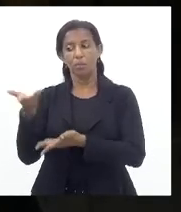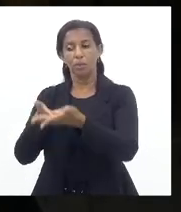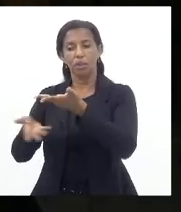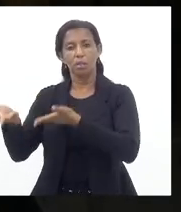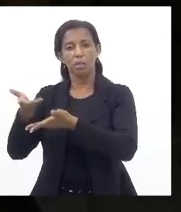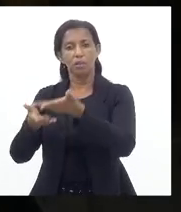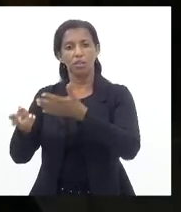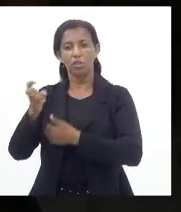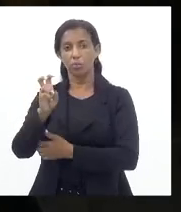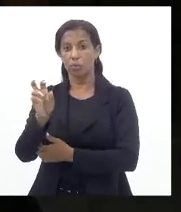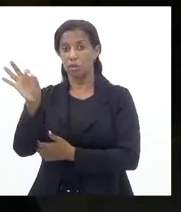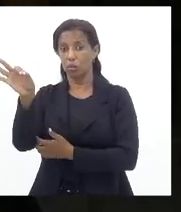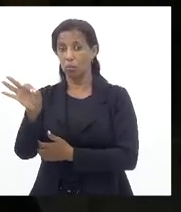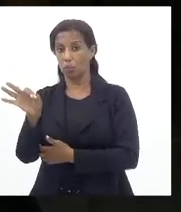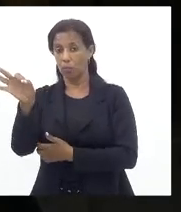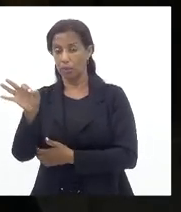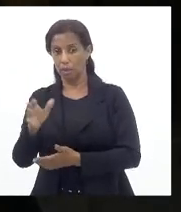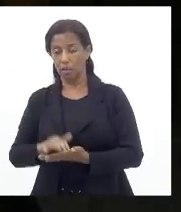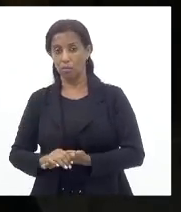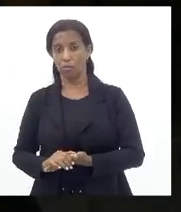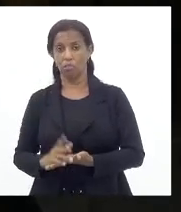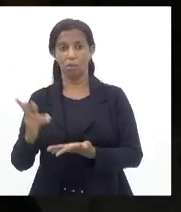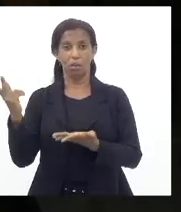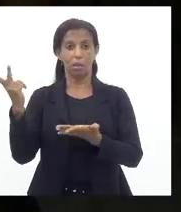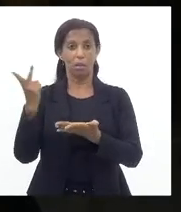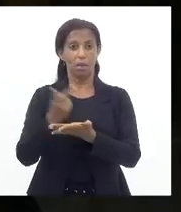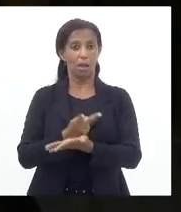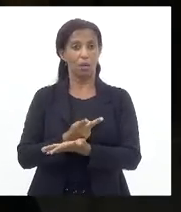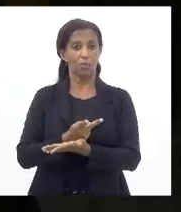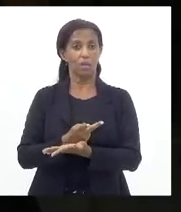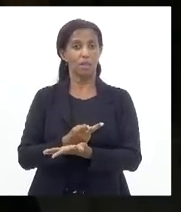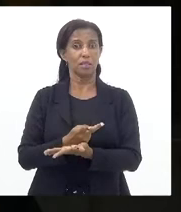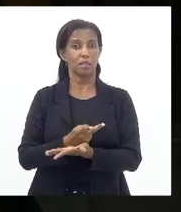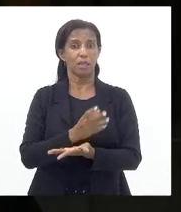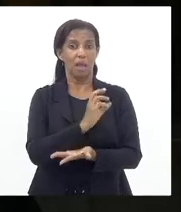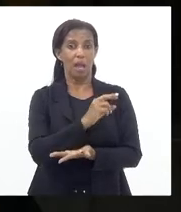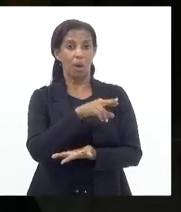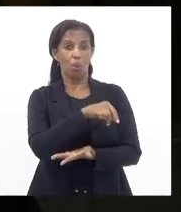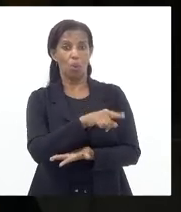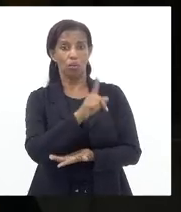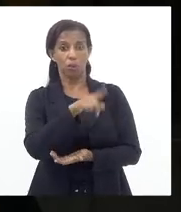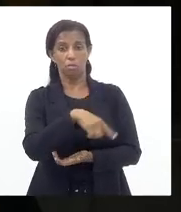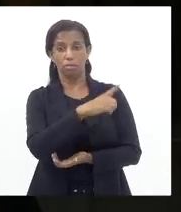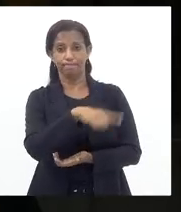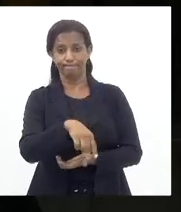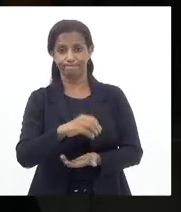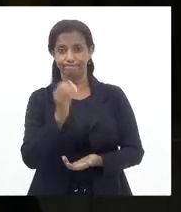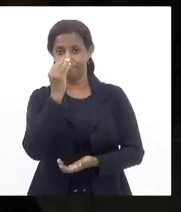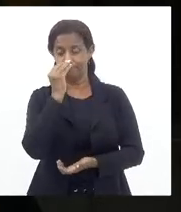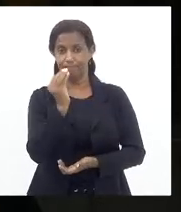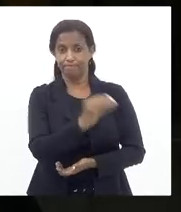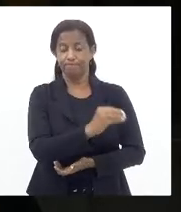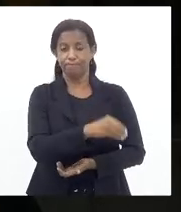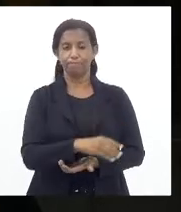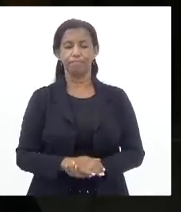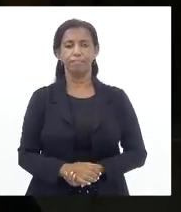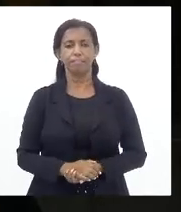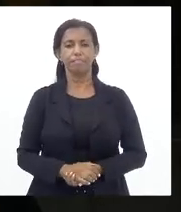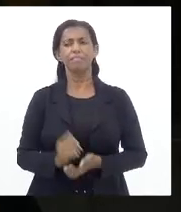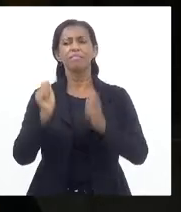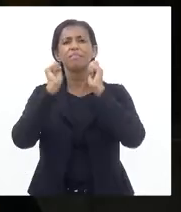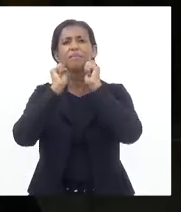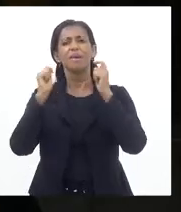Poderão Ter suas contas Rejeitadas Qual é o procedimento Na casa